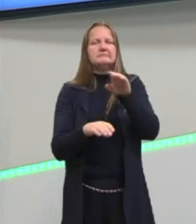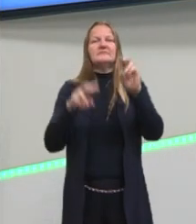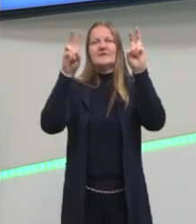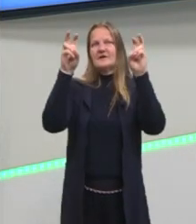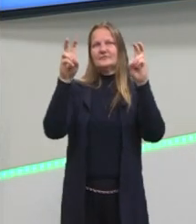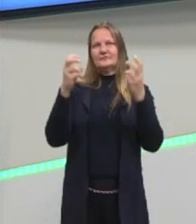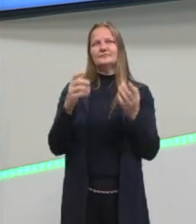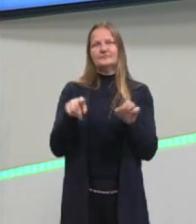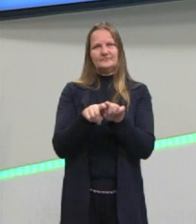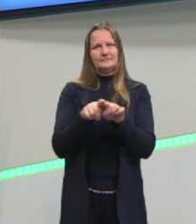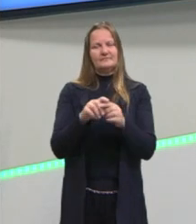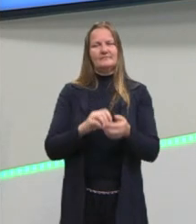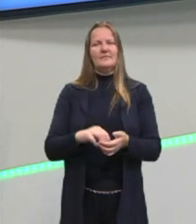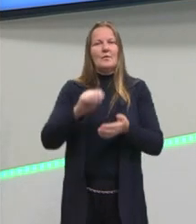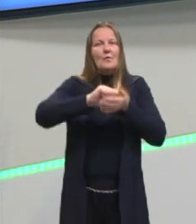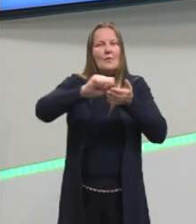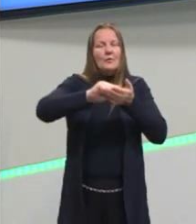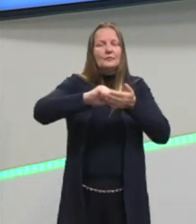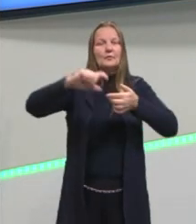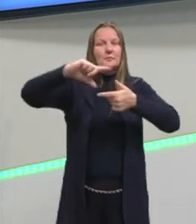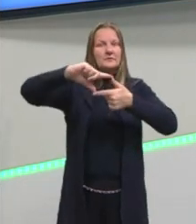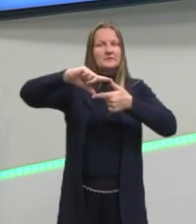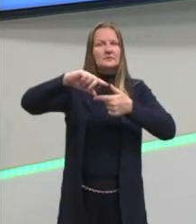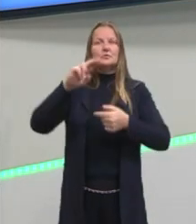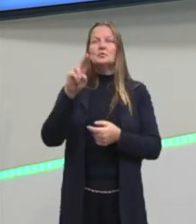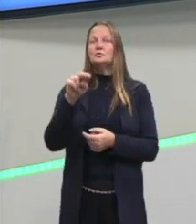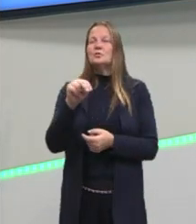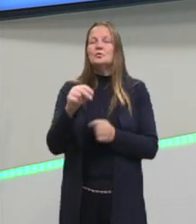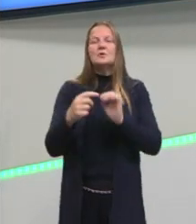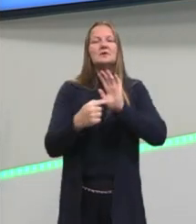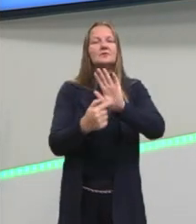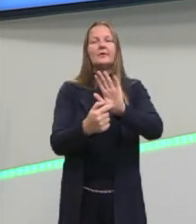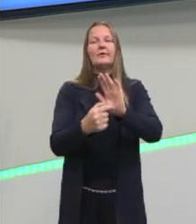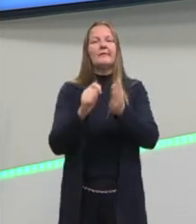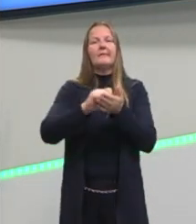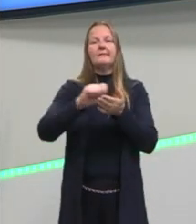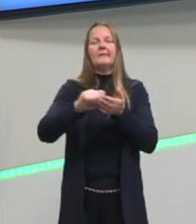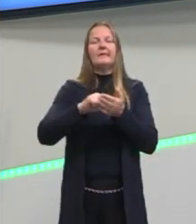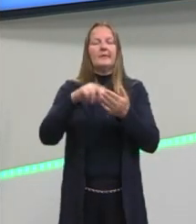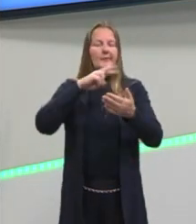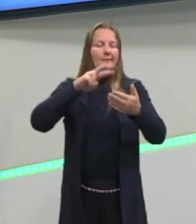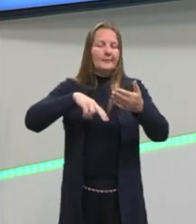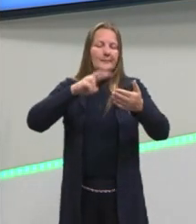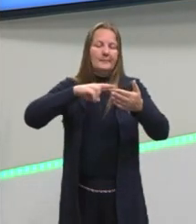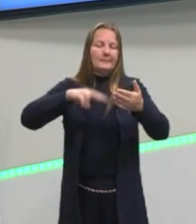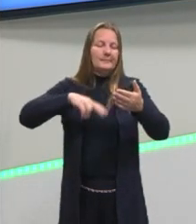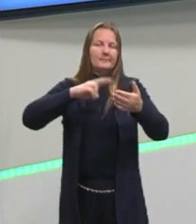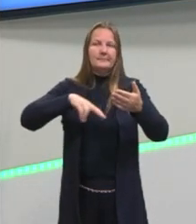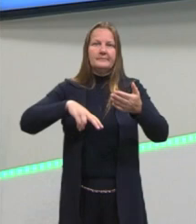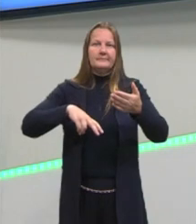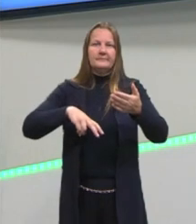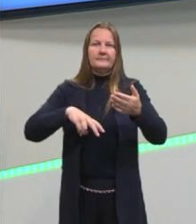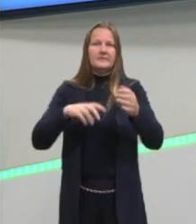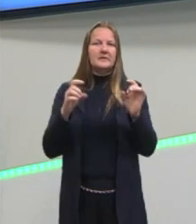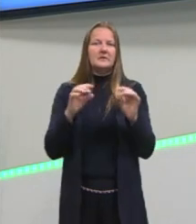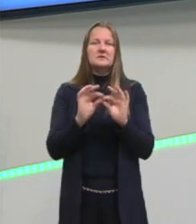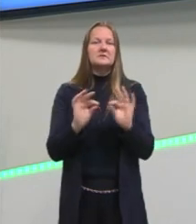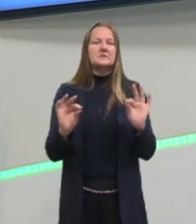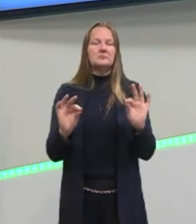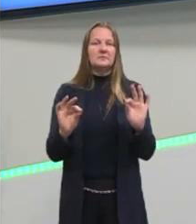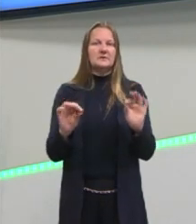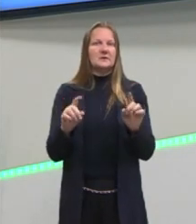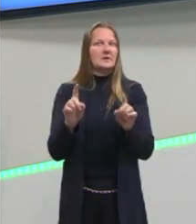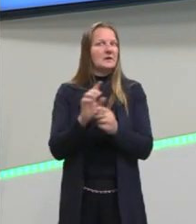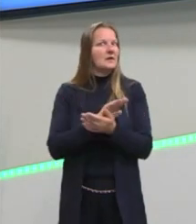assunto, não. Um autor modernista, ele jamais vai apenas escrever uma obra para ser lida de maneira de entreter